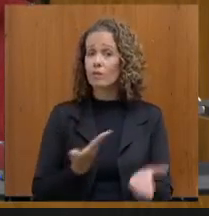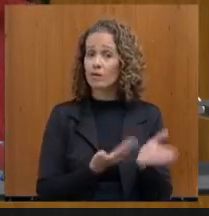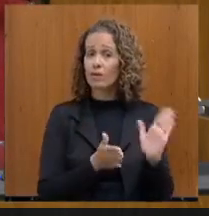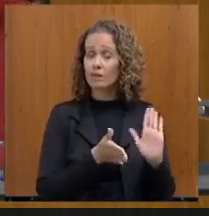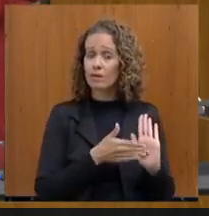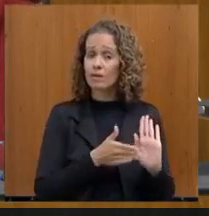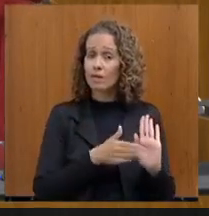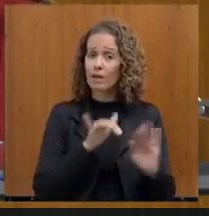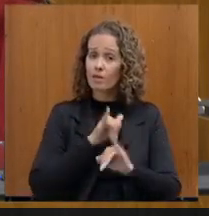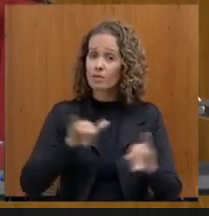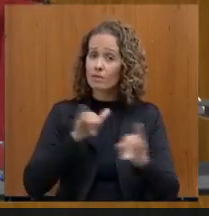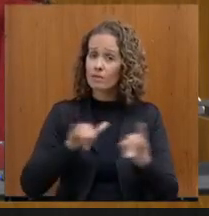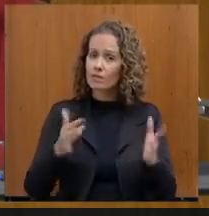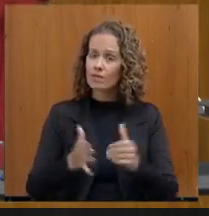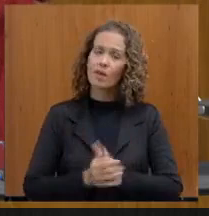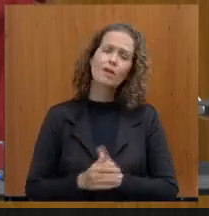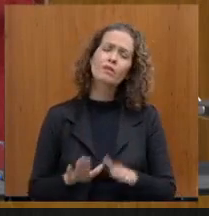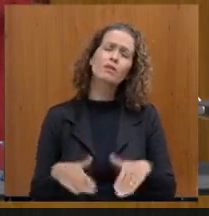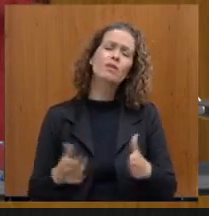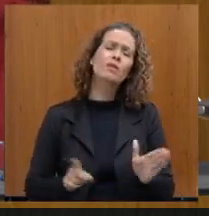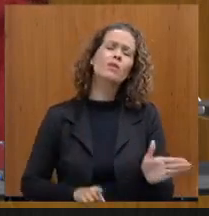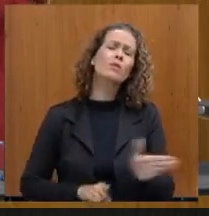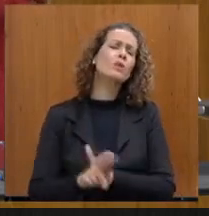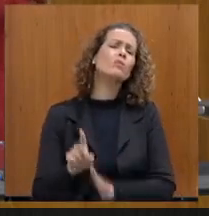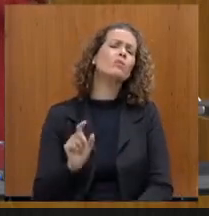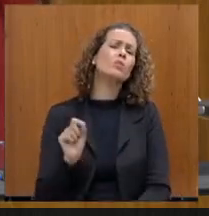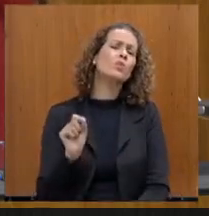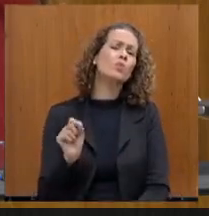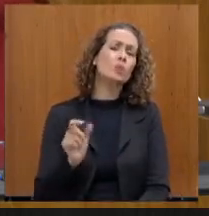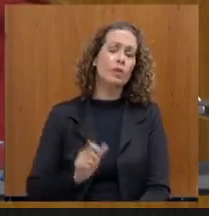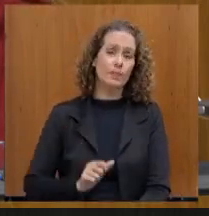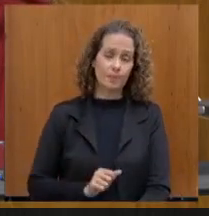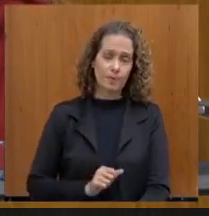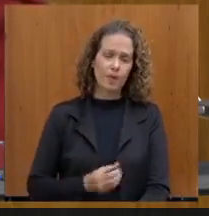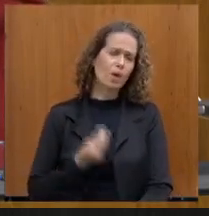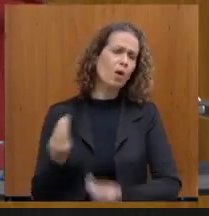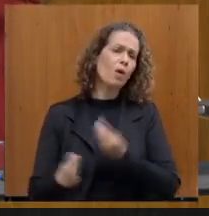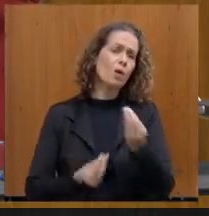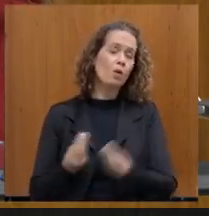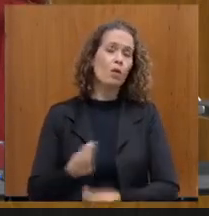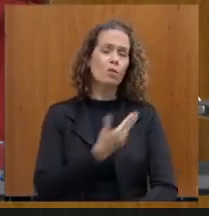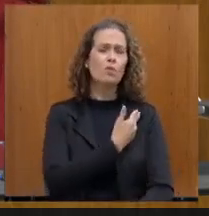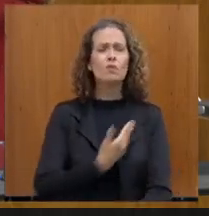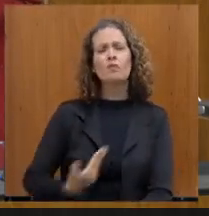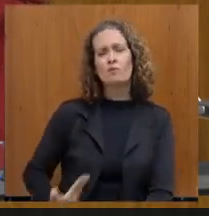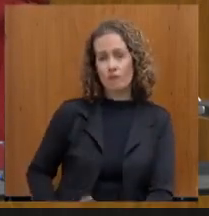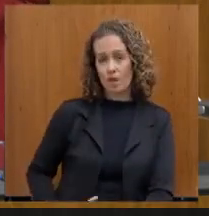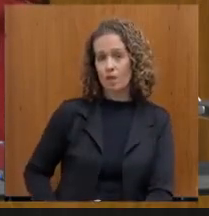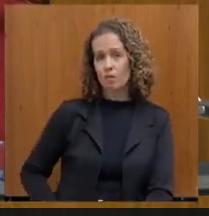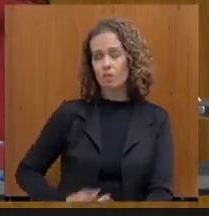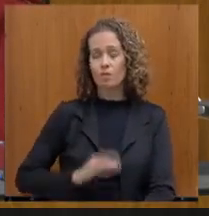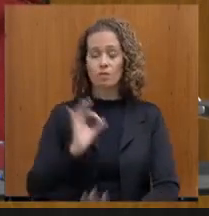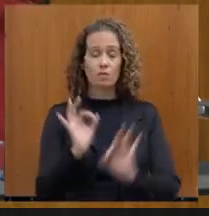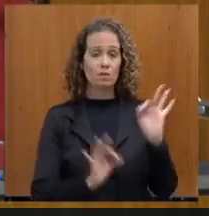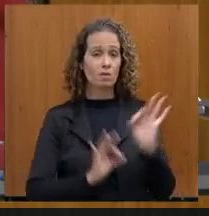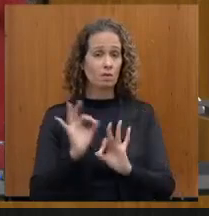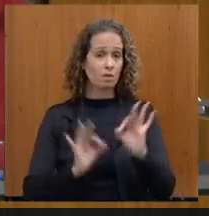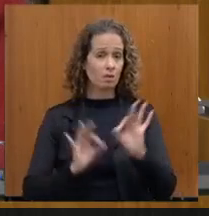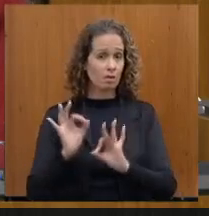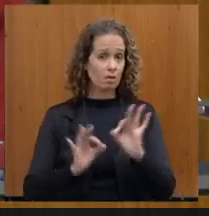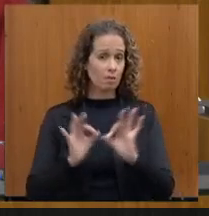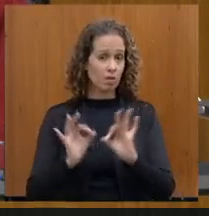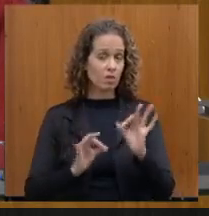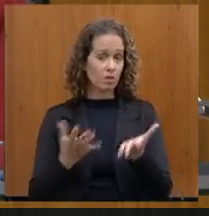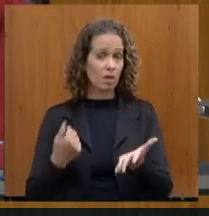haviam anunciado. Então, a pergunta é, como que o governo está se planejando? Eu fiz essa pergunta também para a